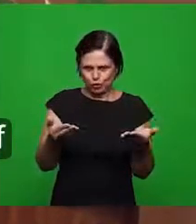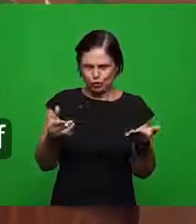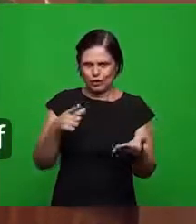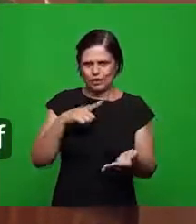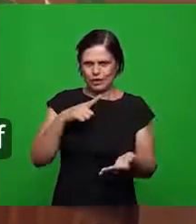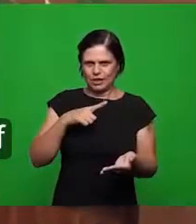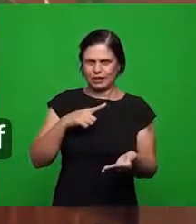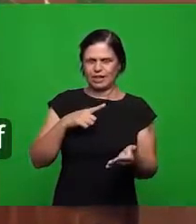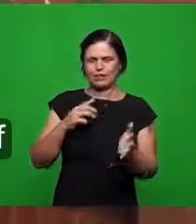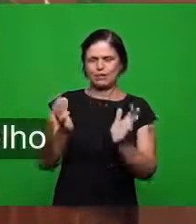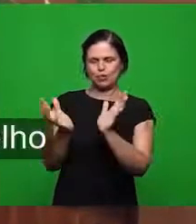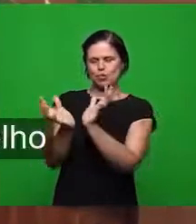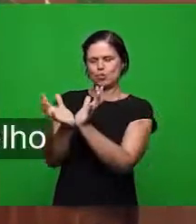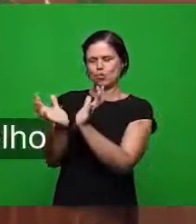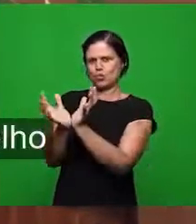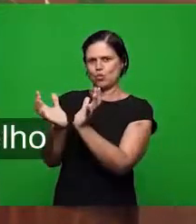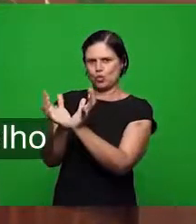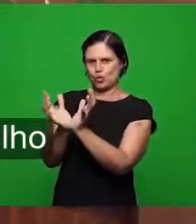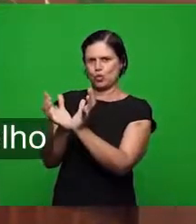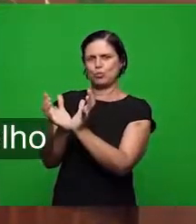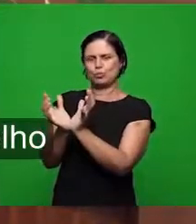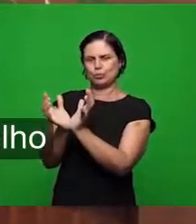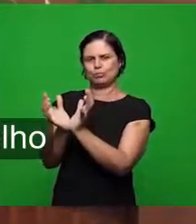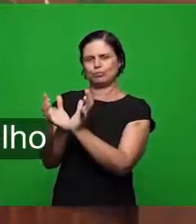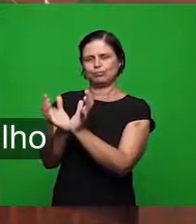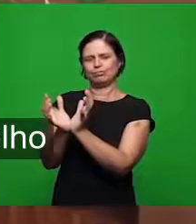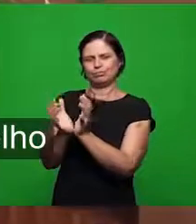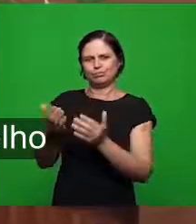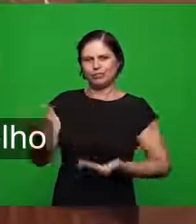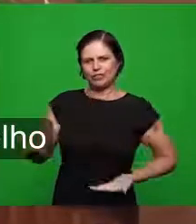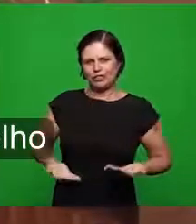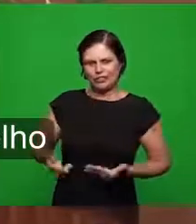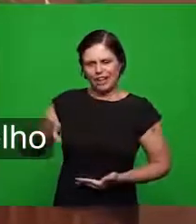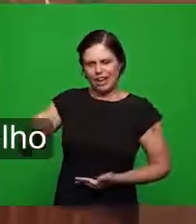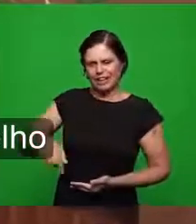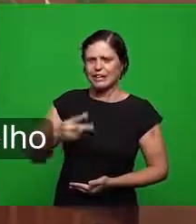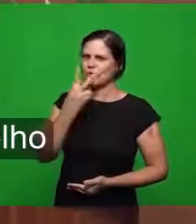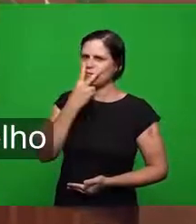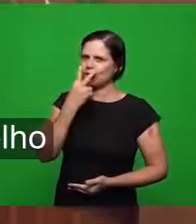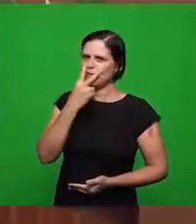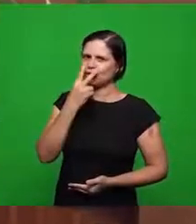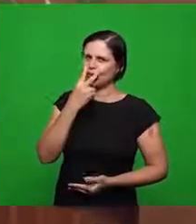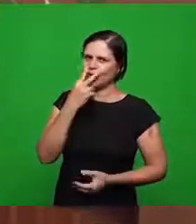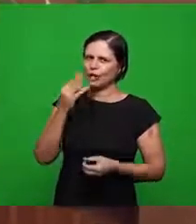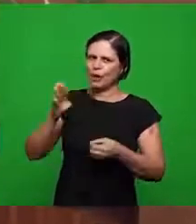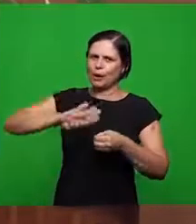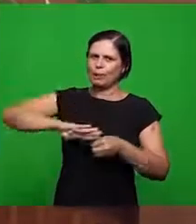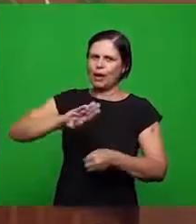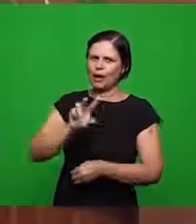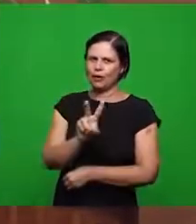presença aqui a visita de um grupo de irmãos de Vitória do bairro vermelho